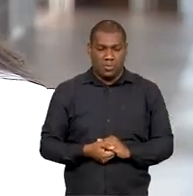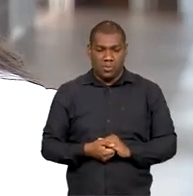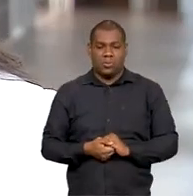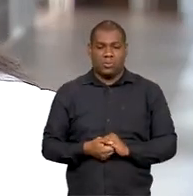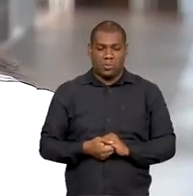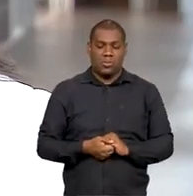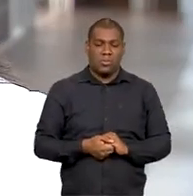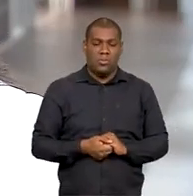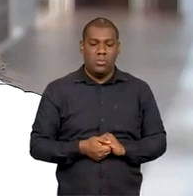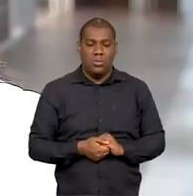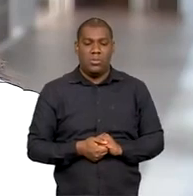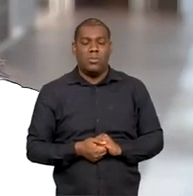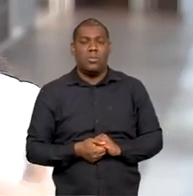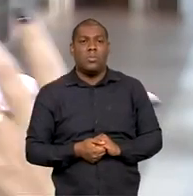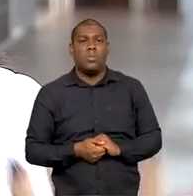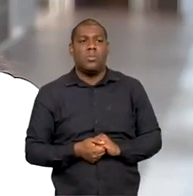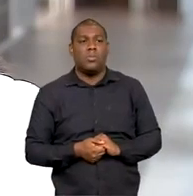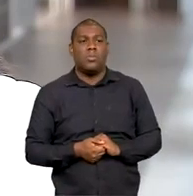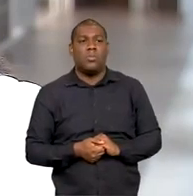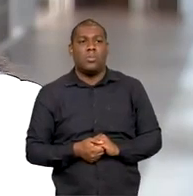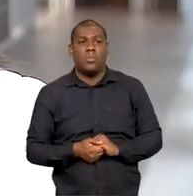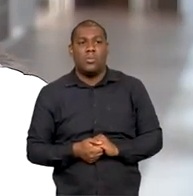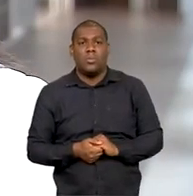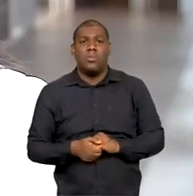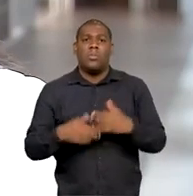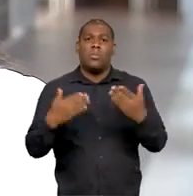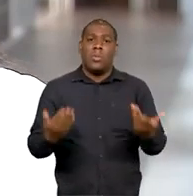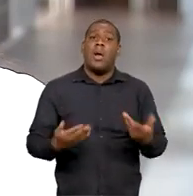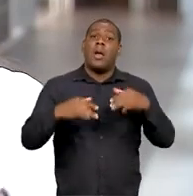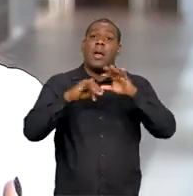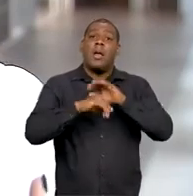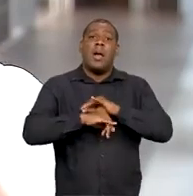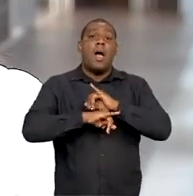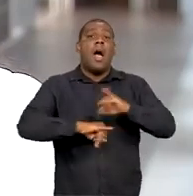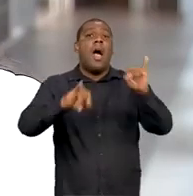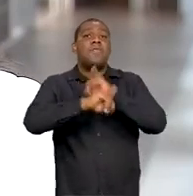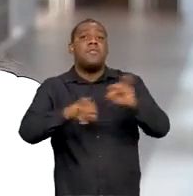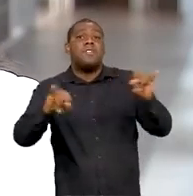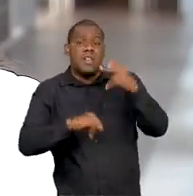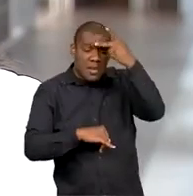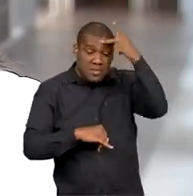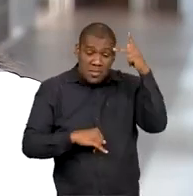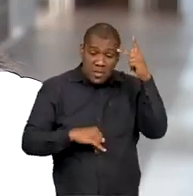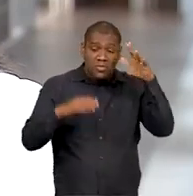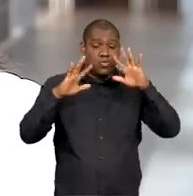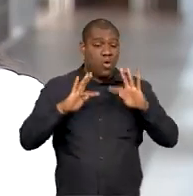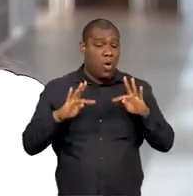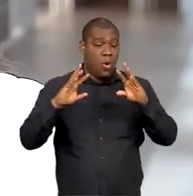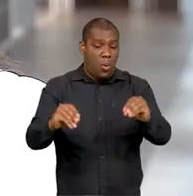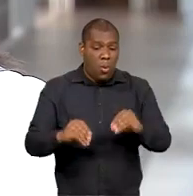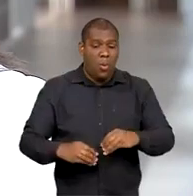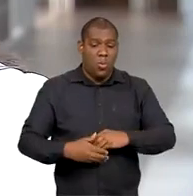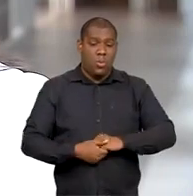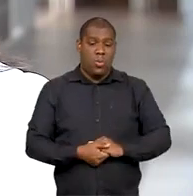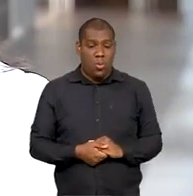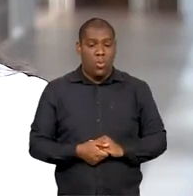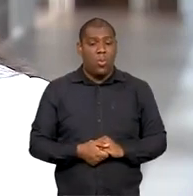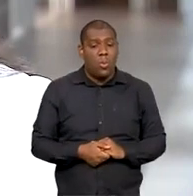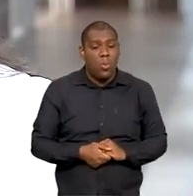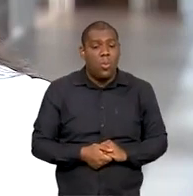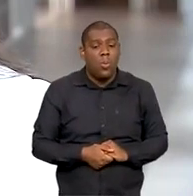conseguiria atingir pessoas que estão fora da nossa bolha, a gente consegue atingir pessoas que não estão ligadas a nós de alguma maneira.